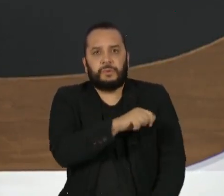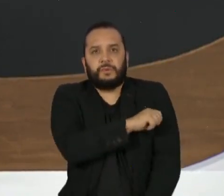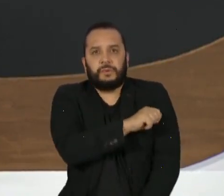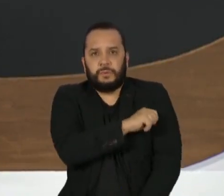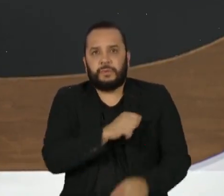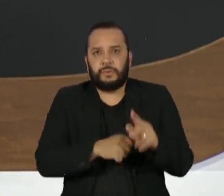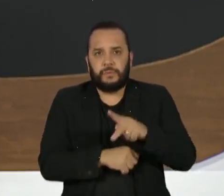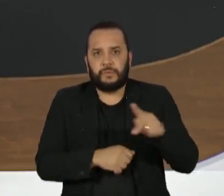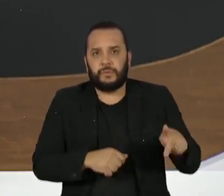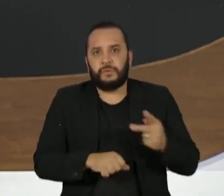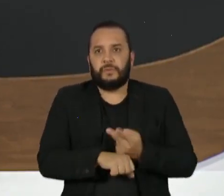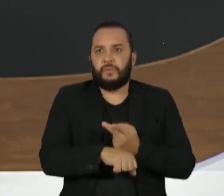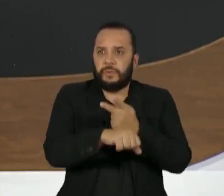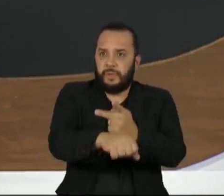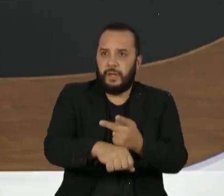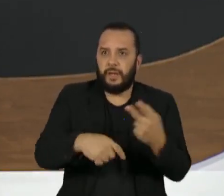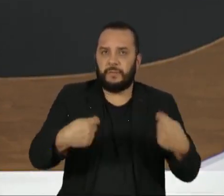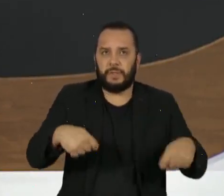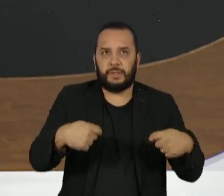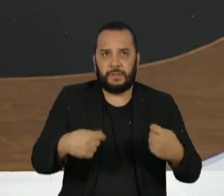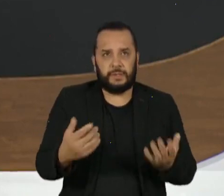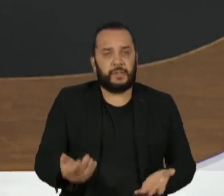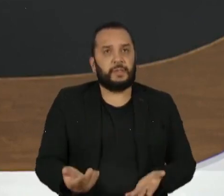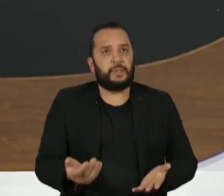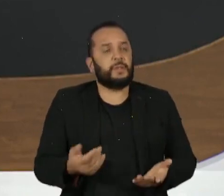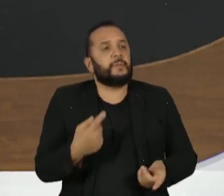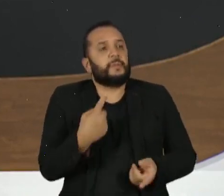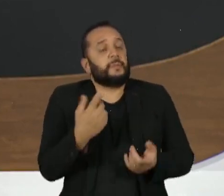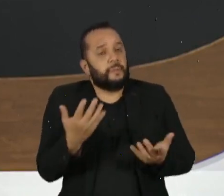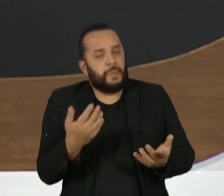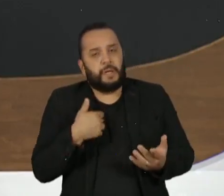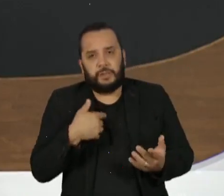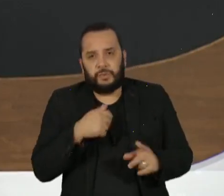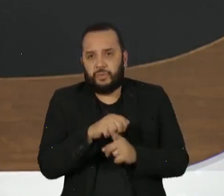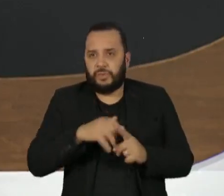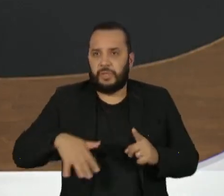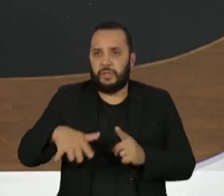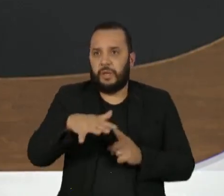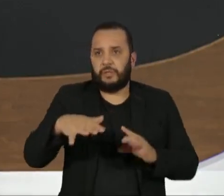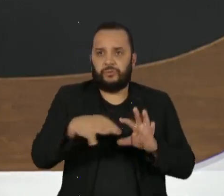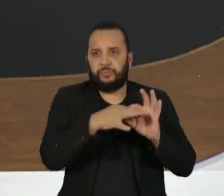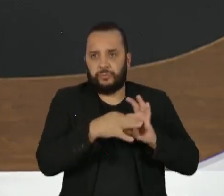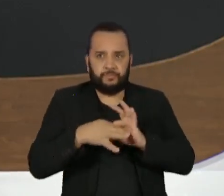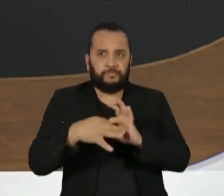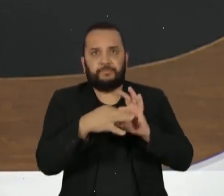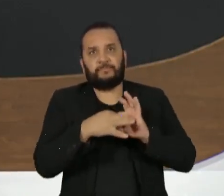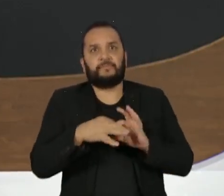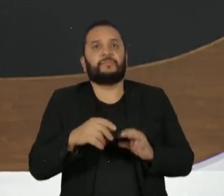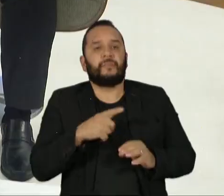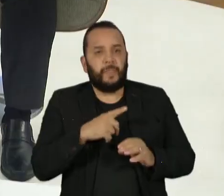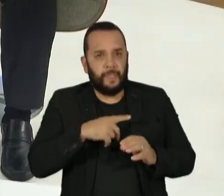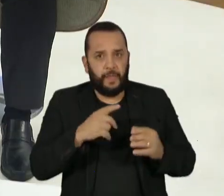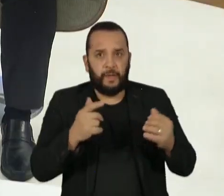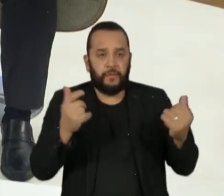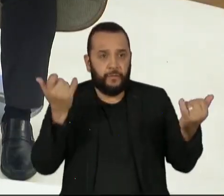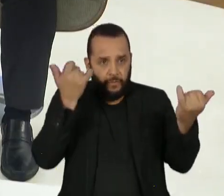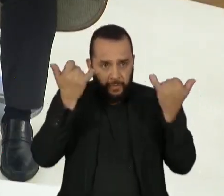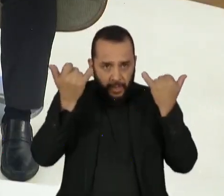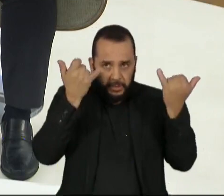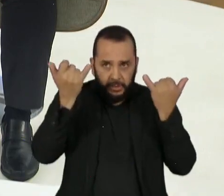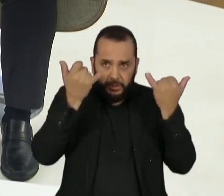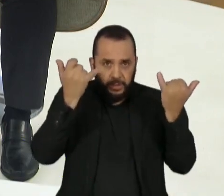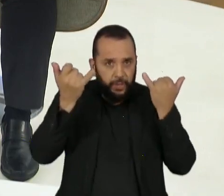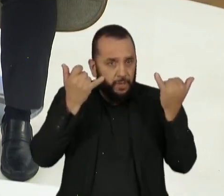buscar. A gente está falando de um mundo altamente conectado, a gente está recebendo essas informações em tempo real aqui.